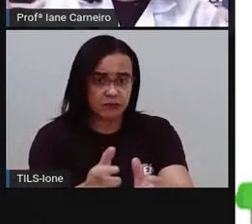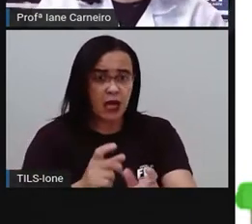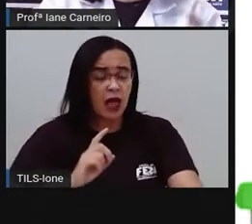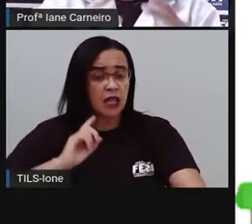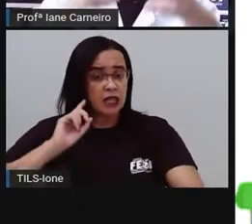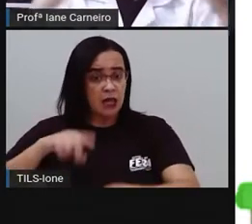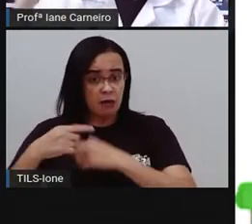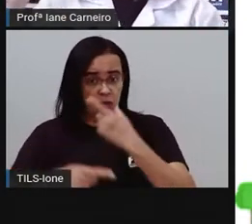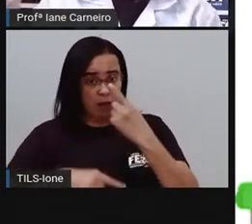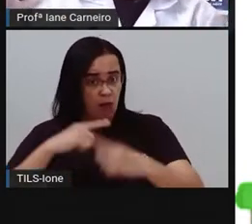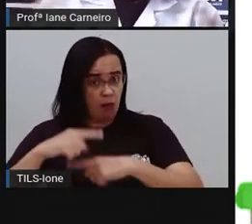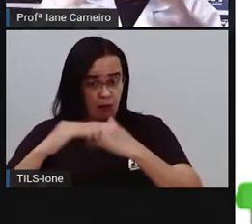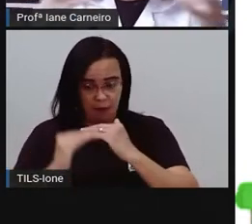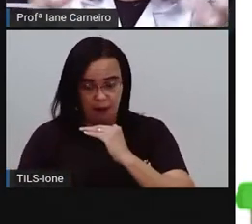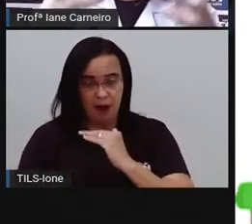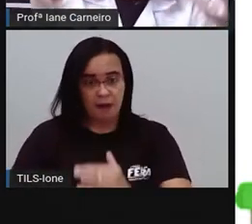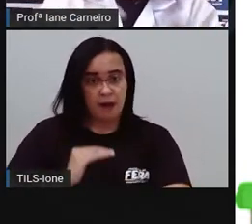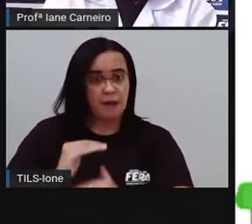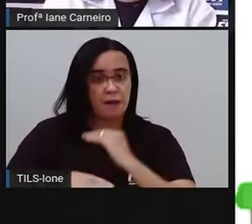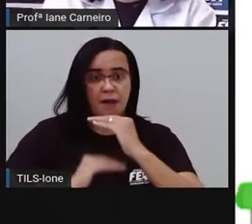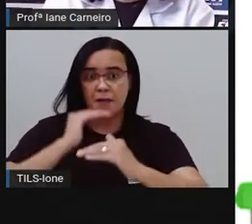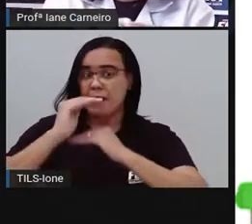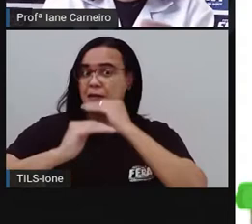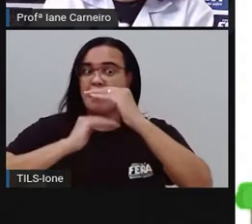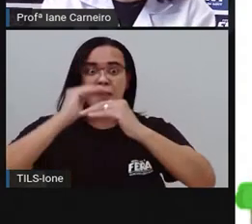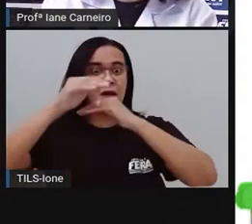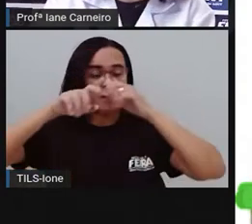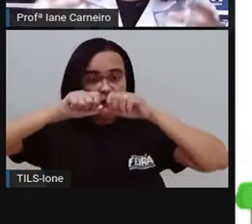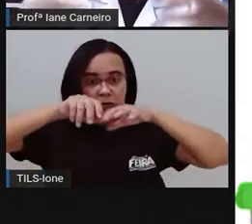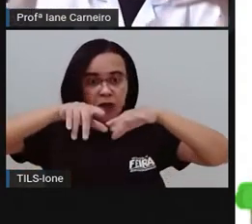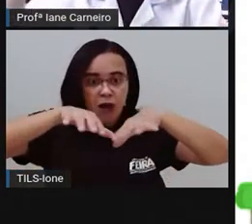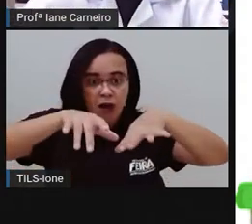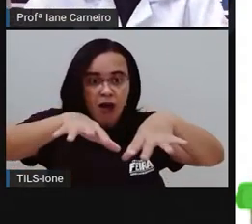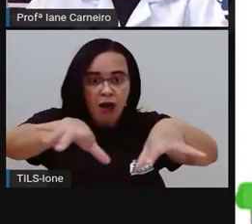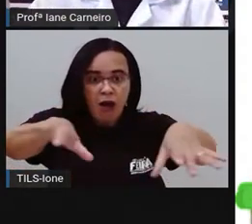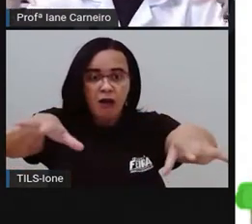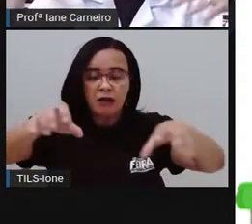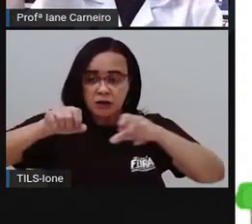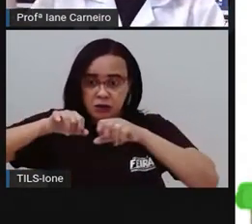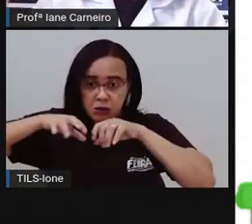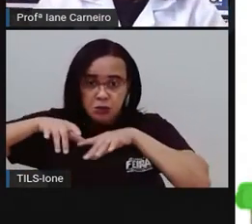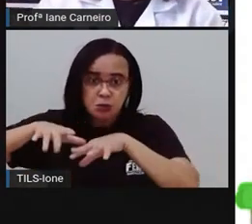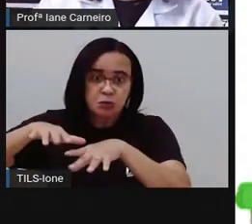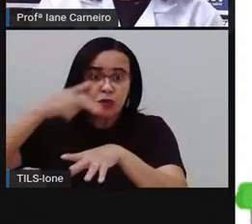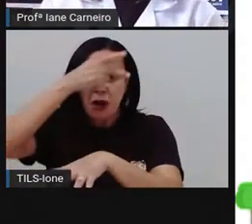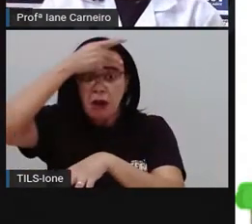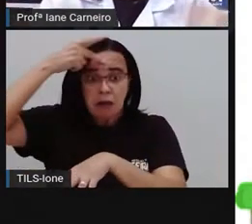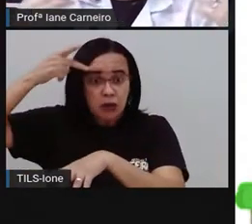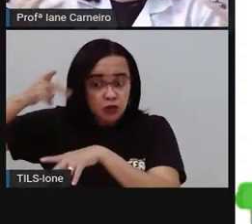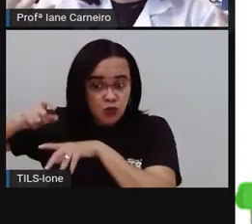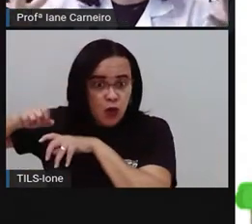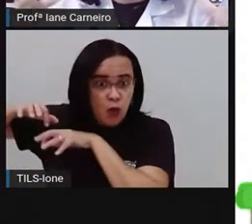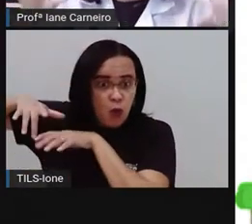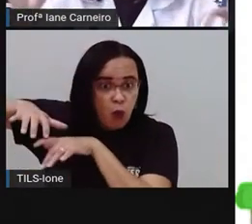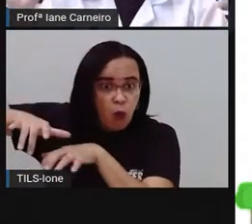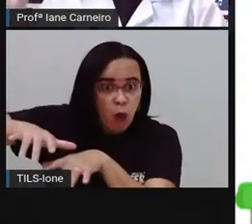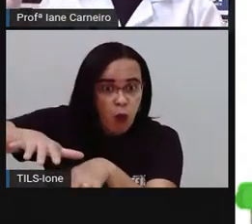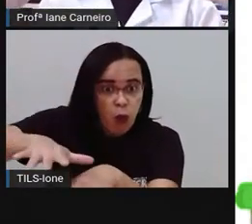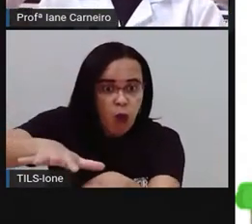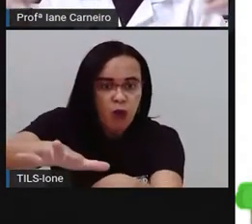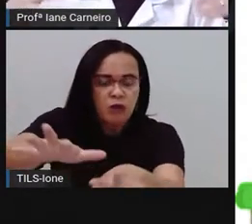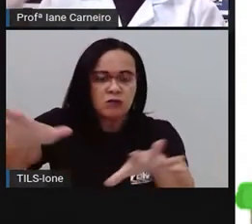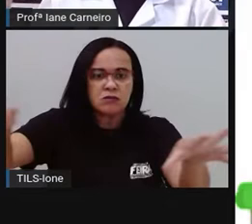o bairro, né? Aquela vila foi crescendo, foi aumentando, né? O número de moradores.